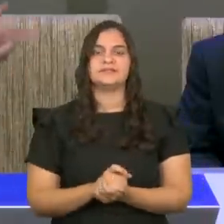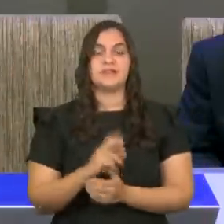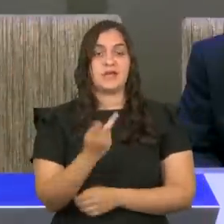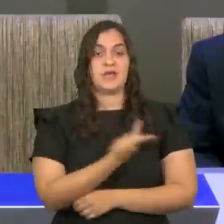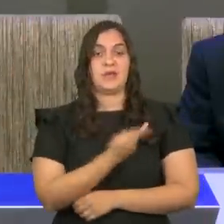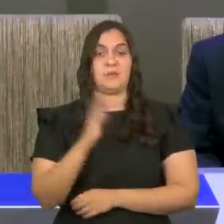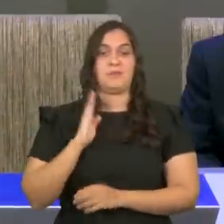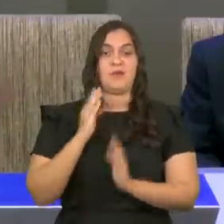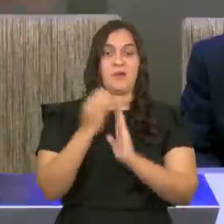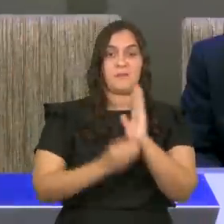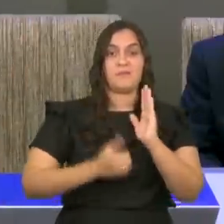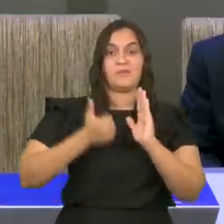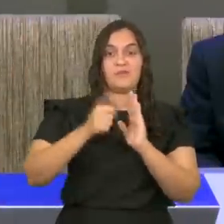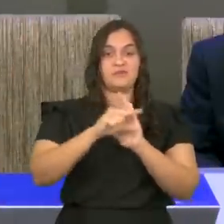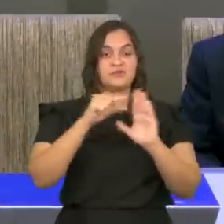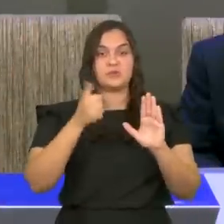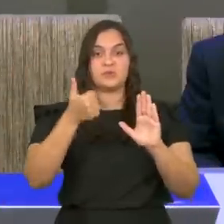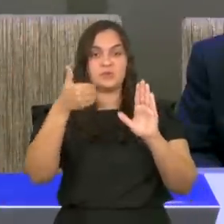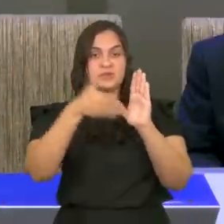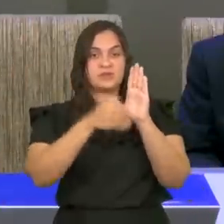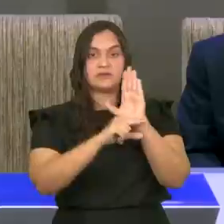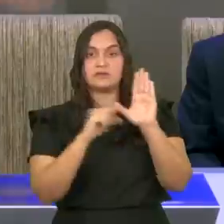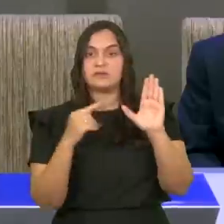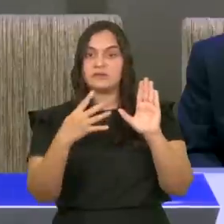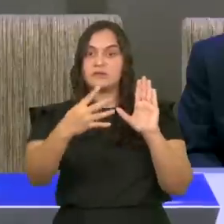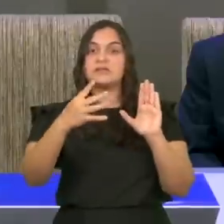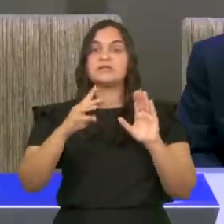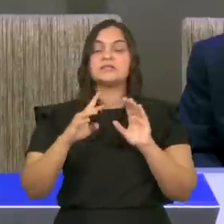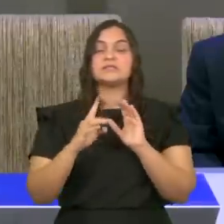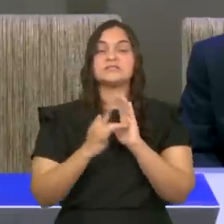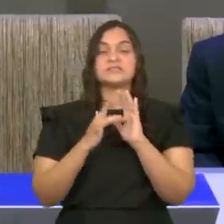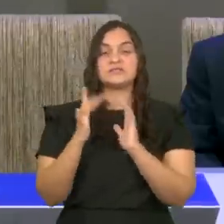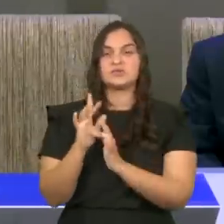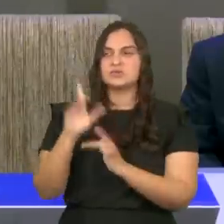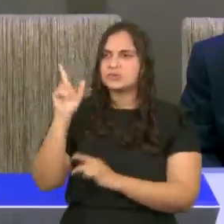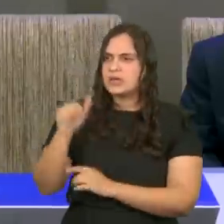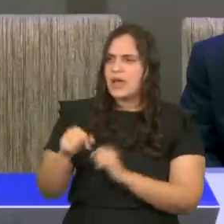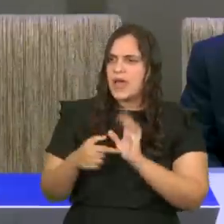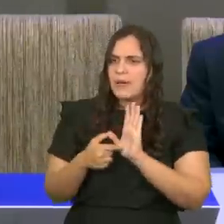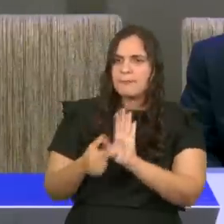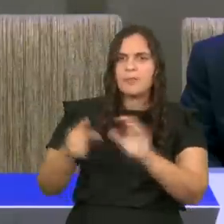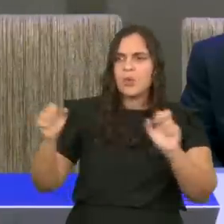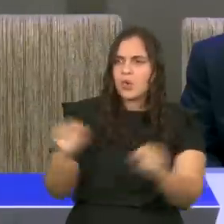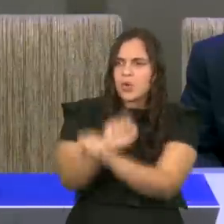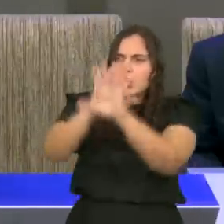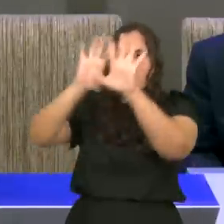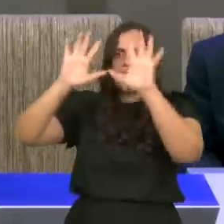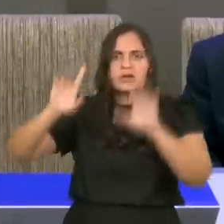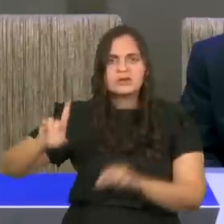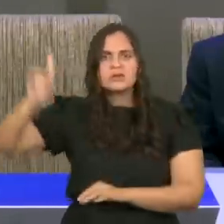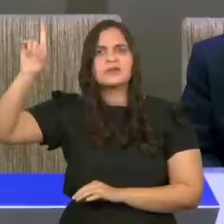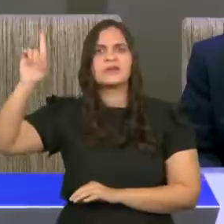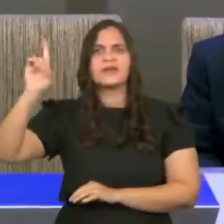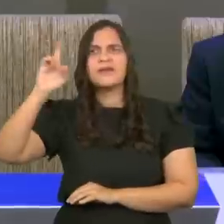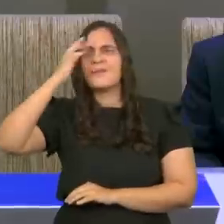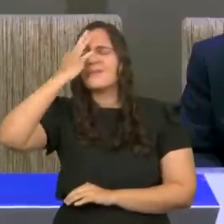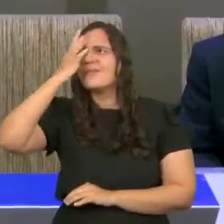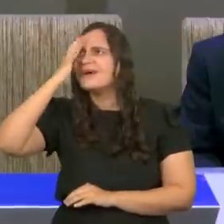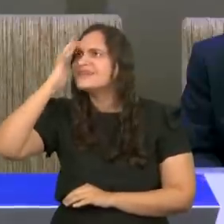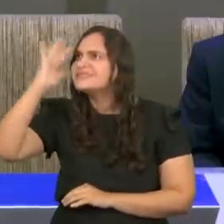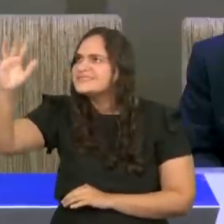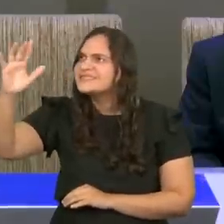ao 4, Ele é a revelação máxima da glória de Deus. Imaginar que este Deus